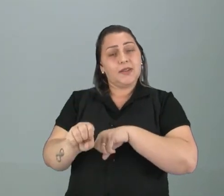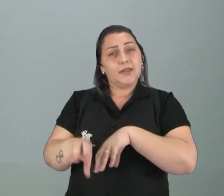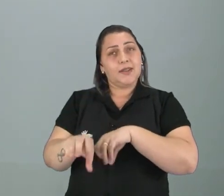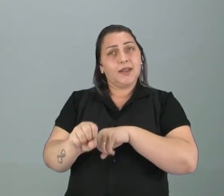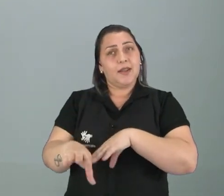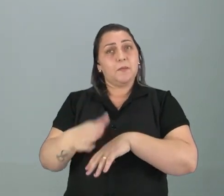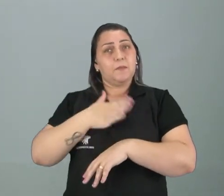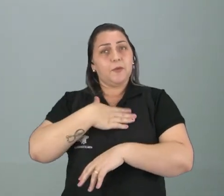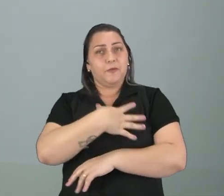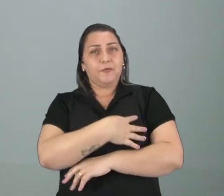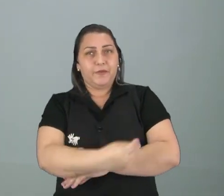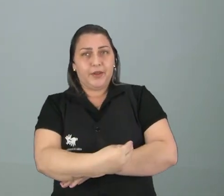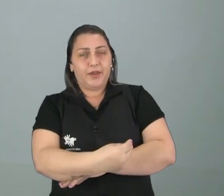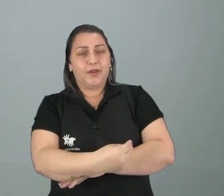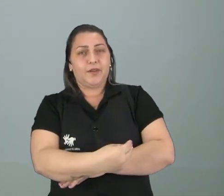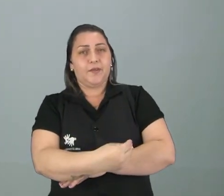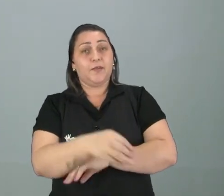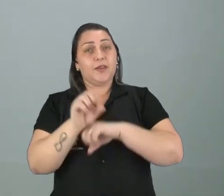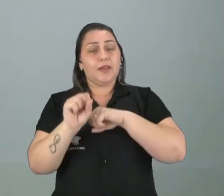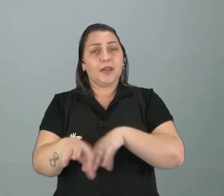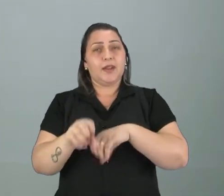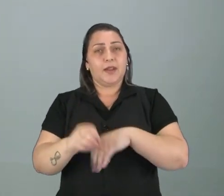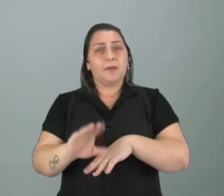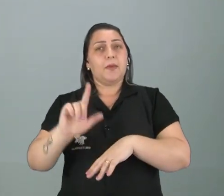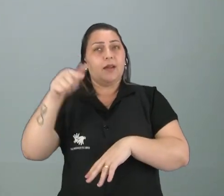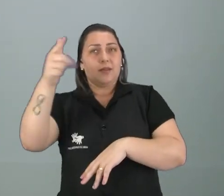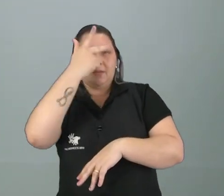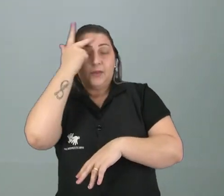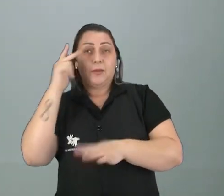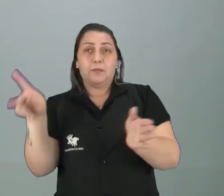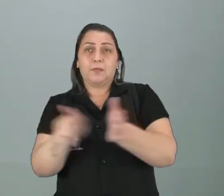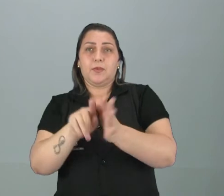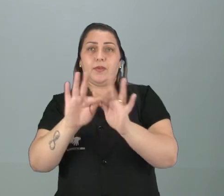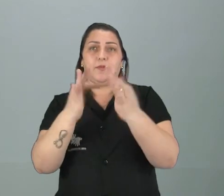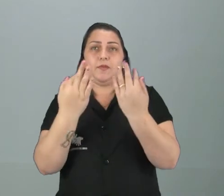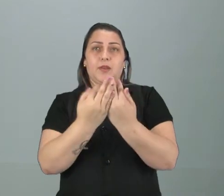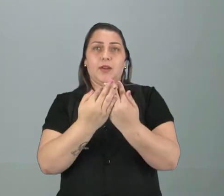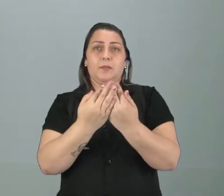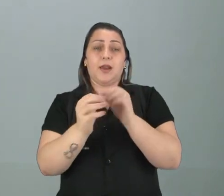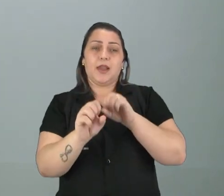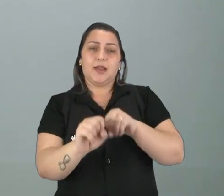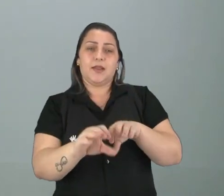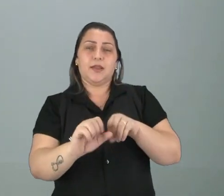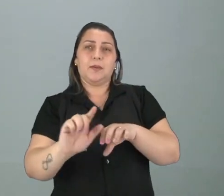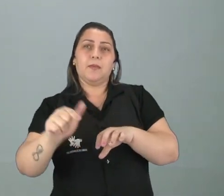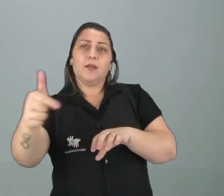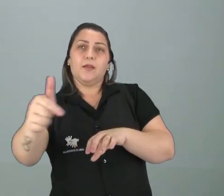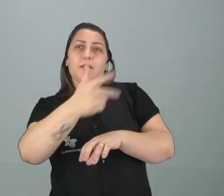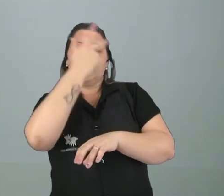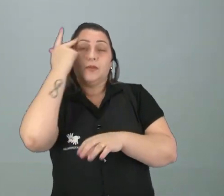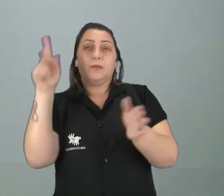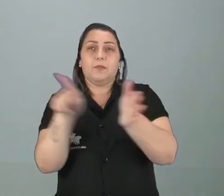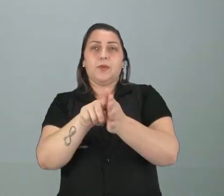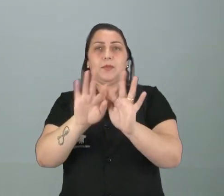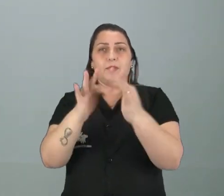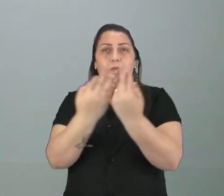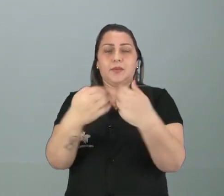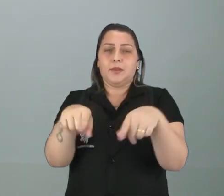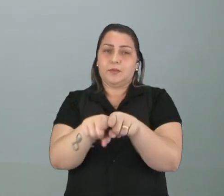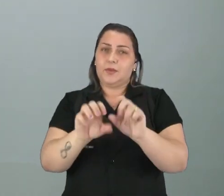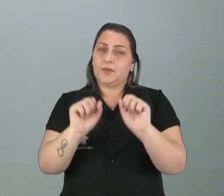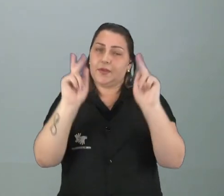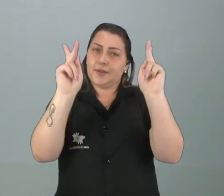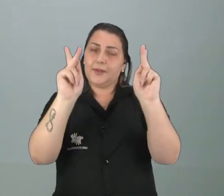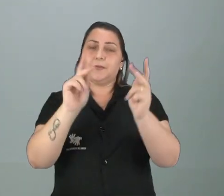para o meu filho, eu vou ensinar um dia para alguém, passar esse ensinamento também para alguém,